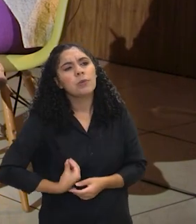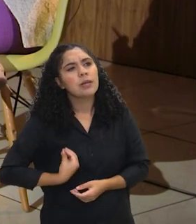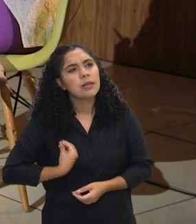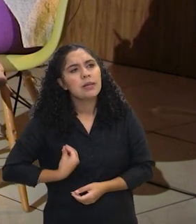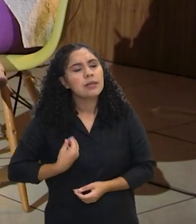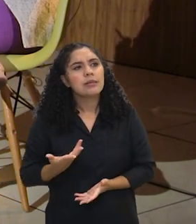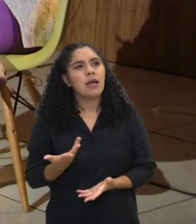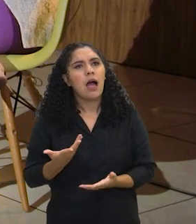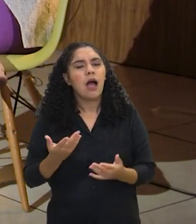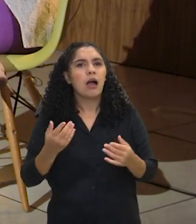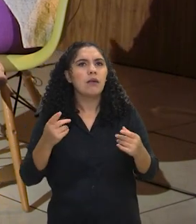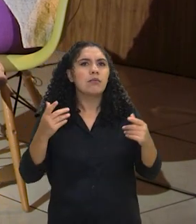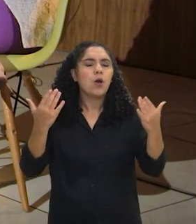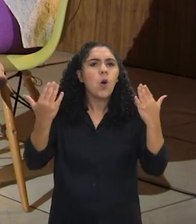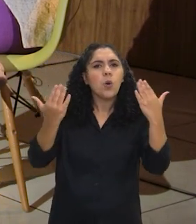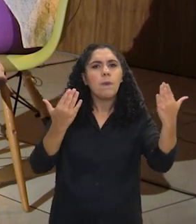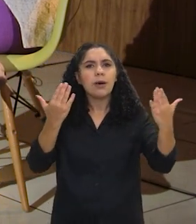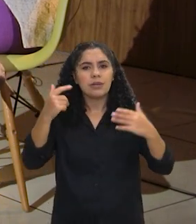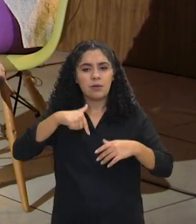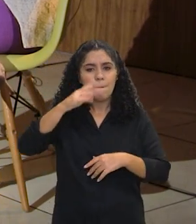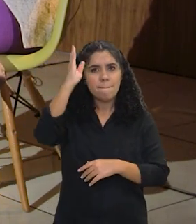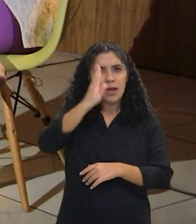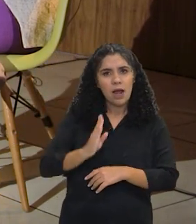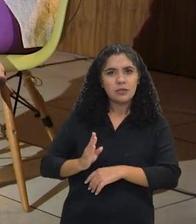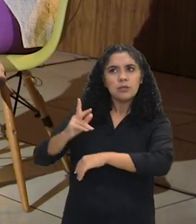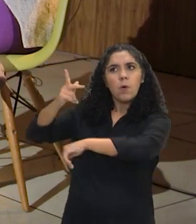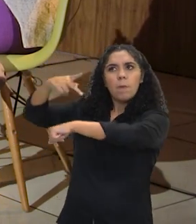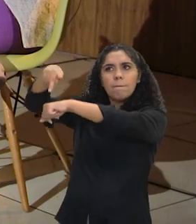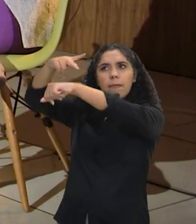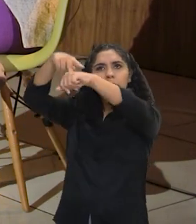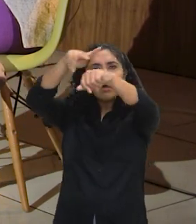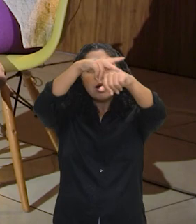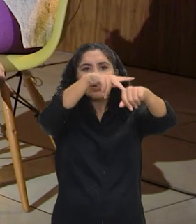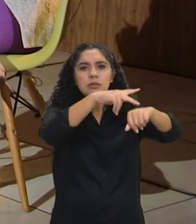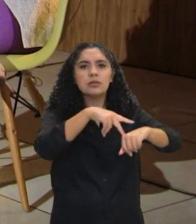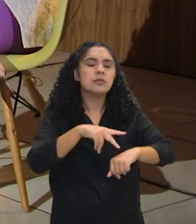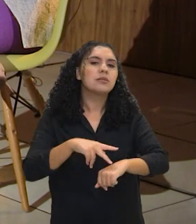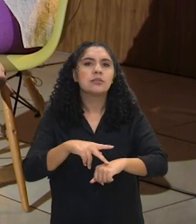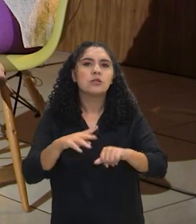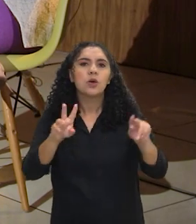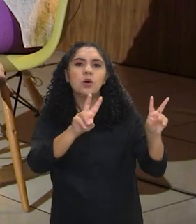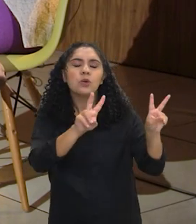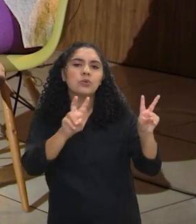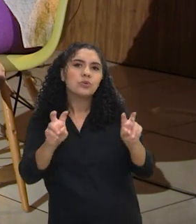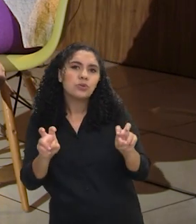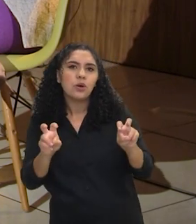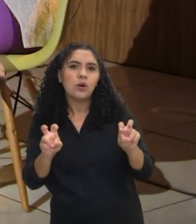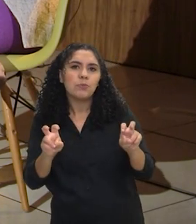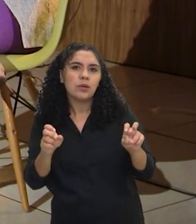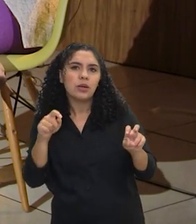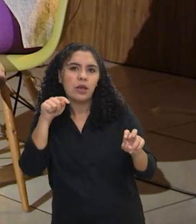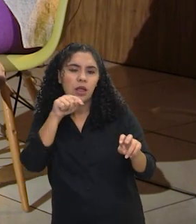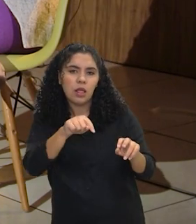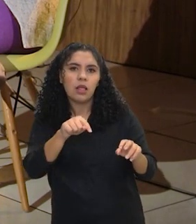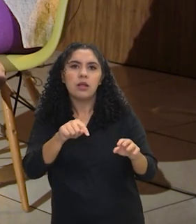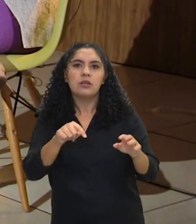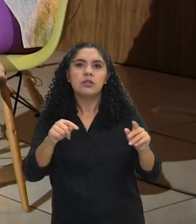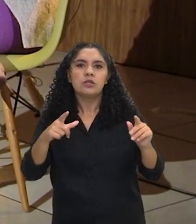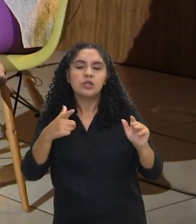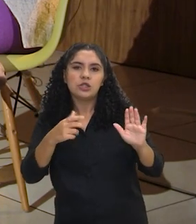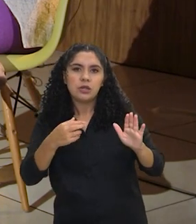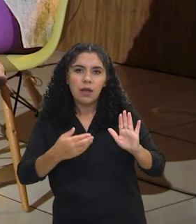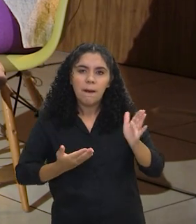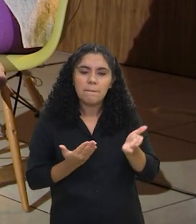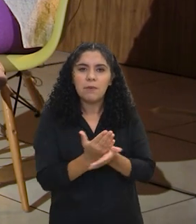posicionamento, então, ou comparação do Brasil com outros países no que se refere a esse assunto,